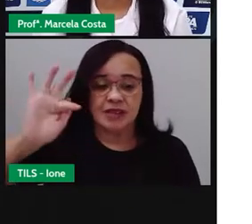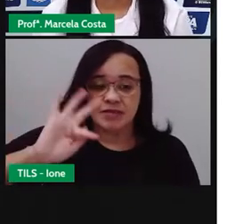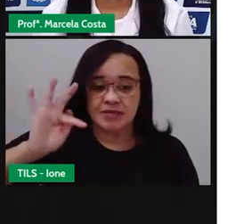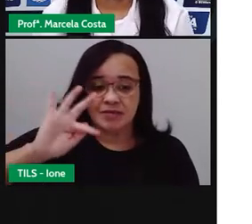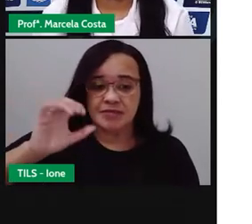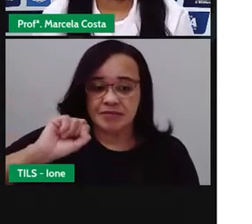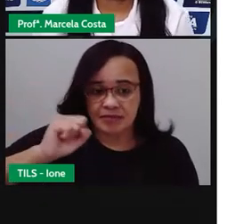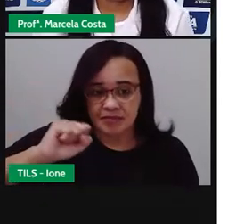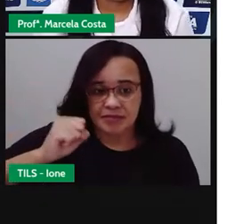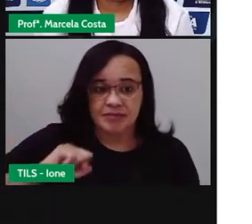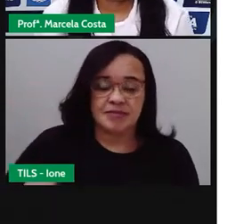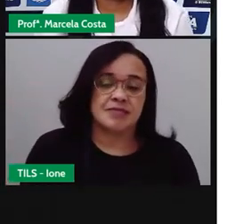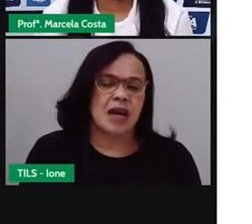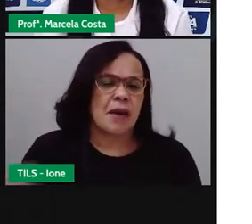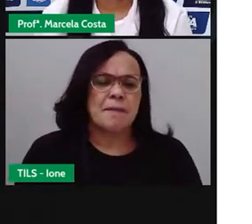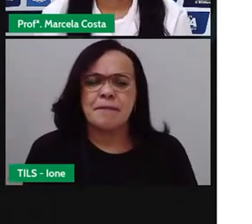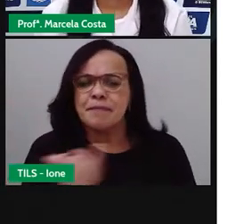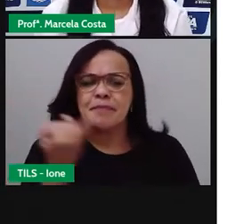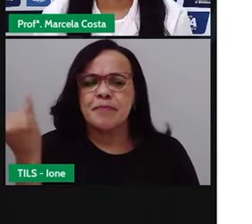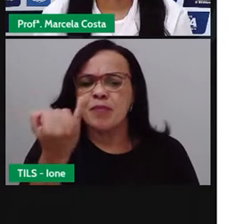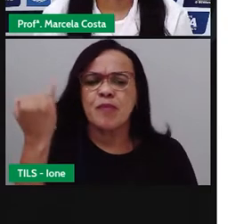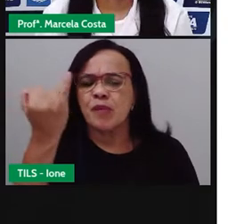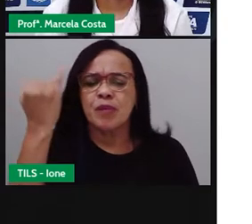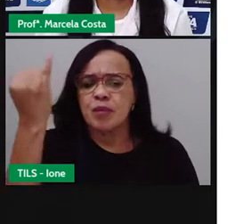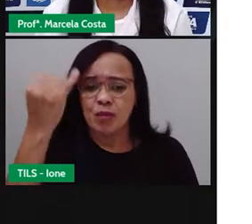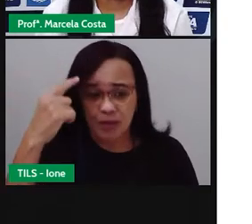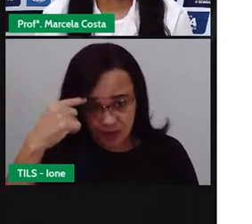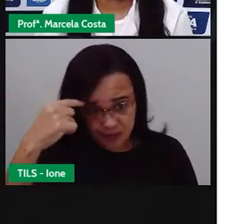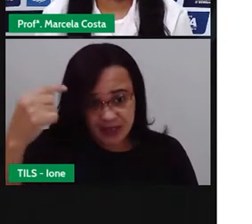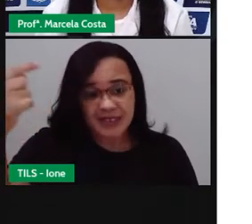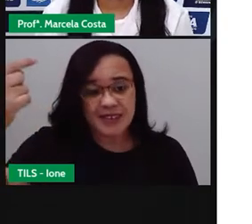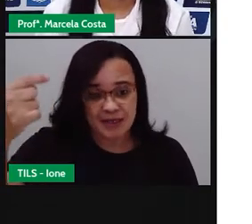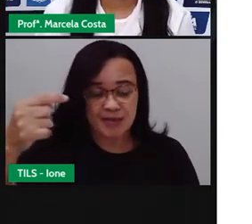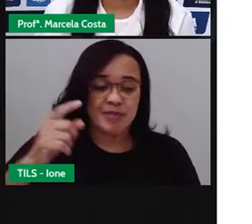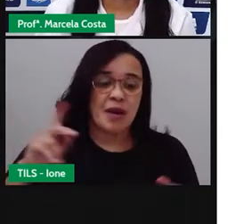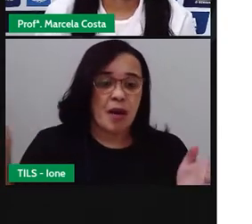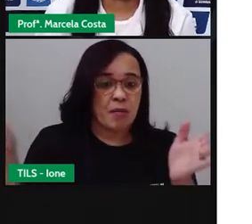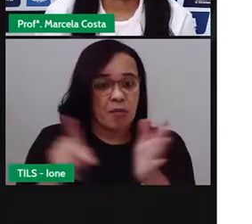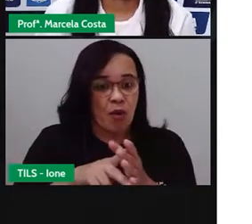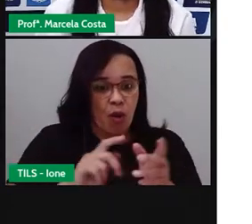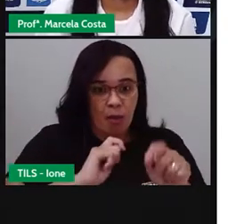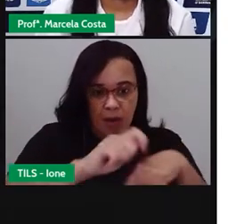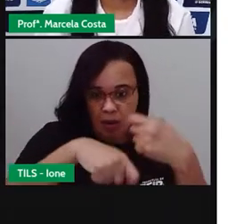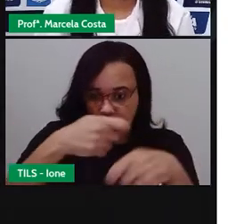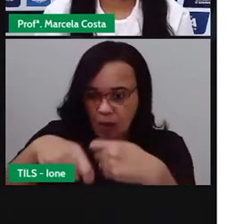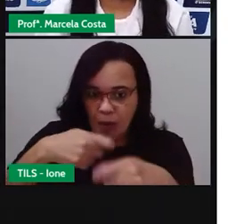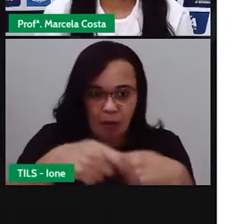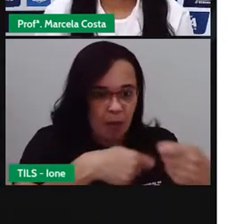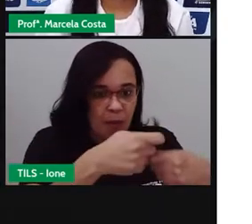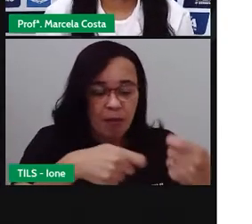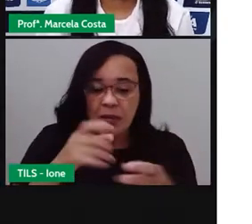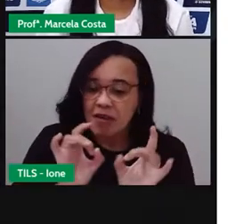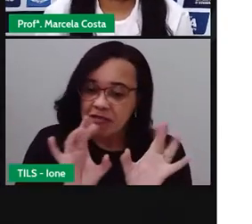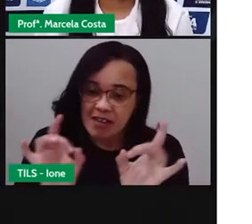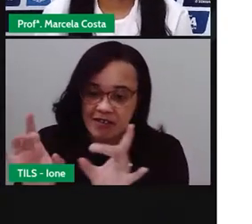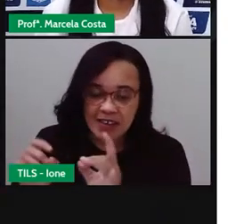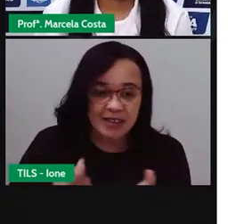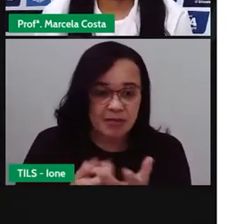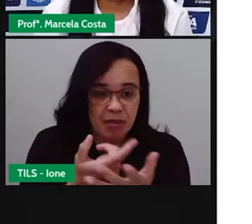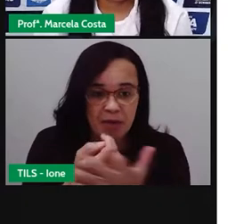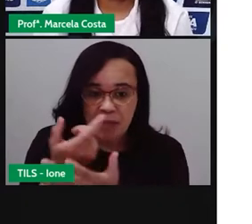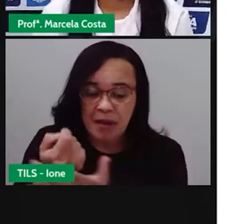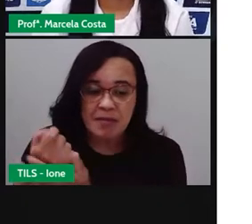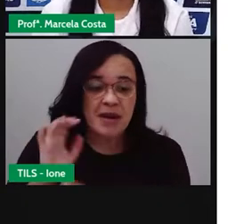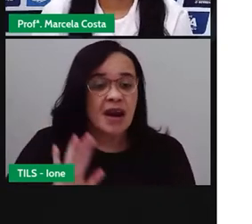Santana, ele é um importante entreposto comercial aqui no município, que ajuda a movimentar a